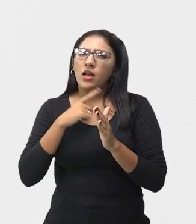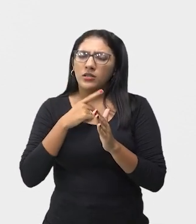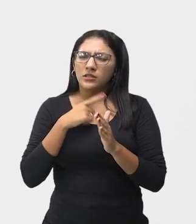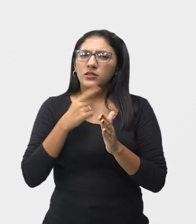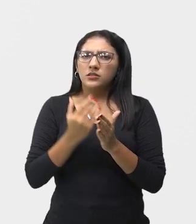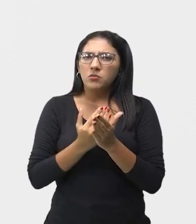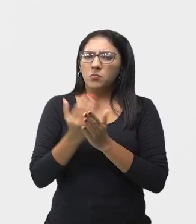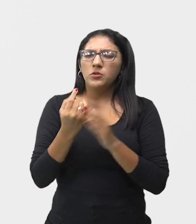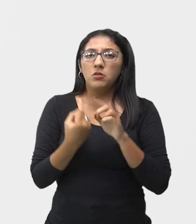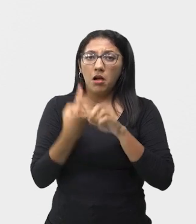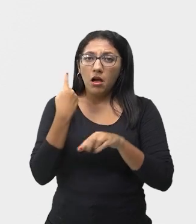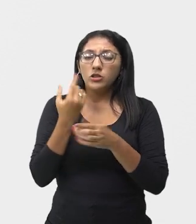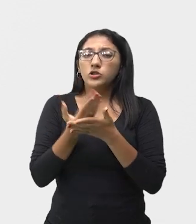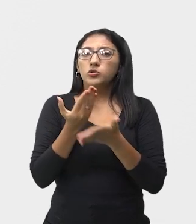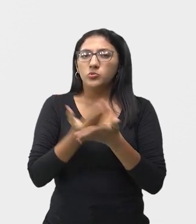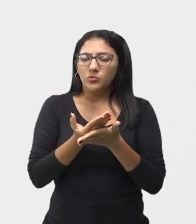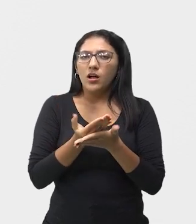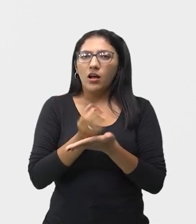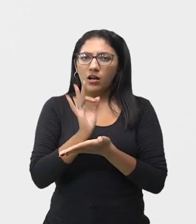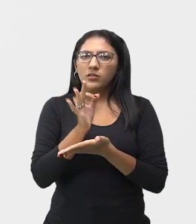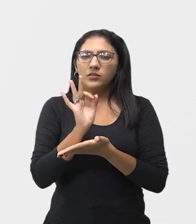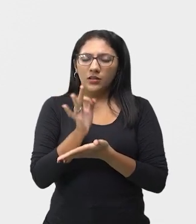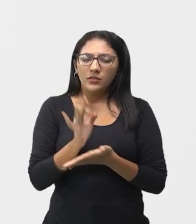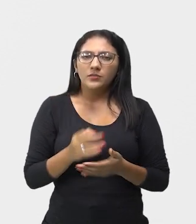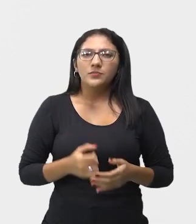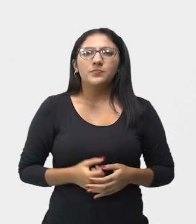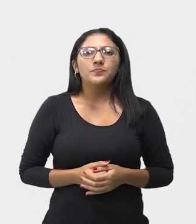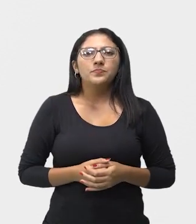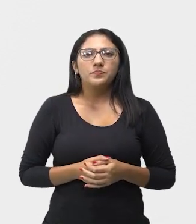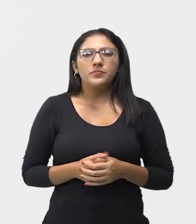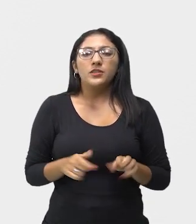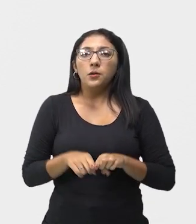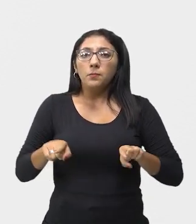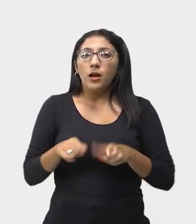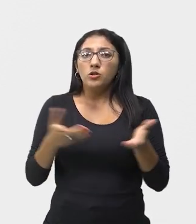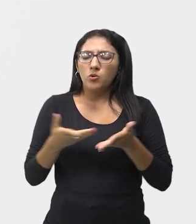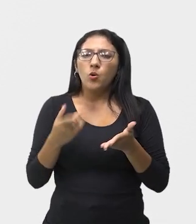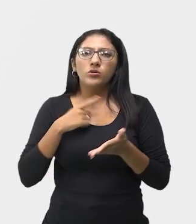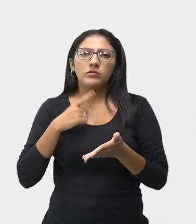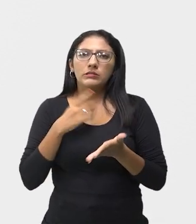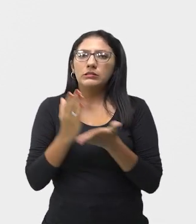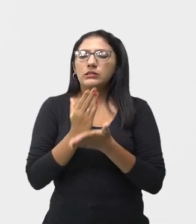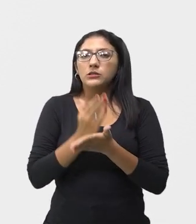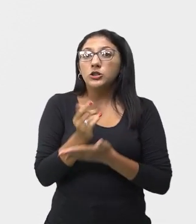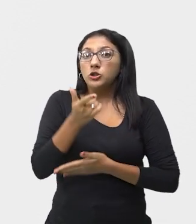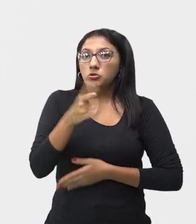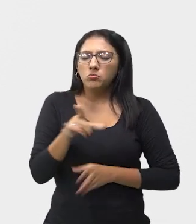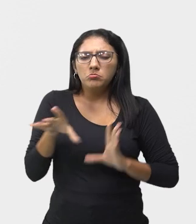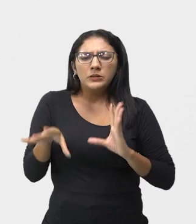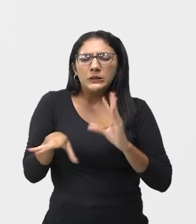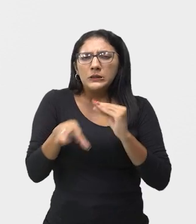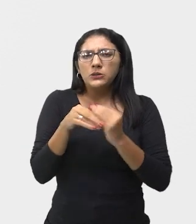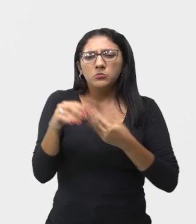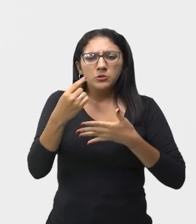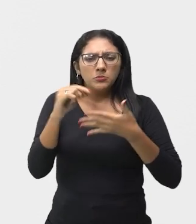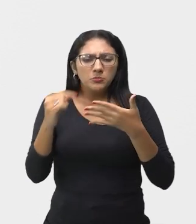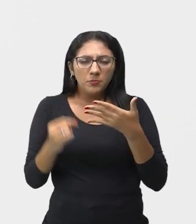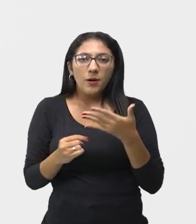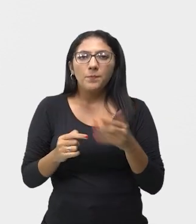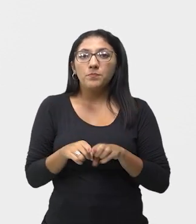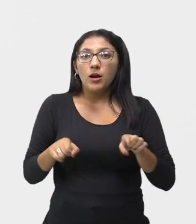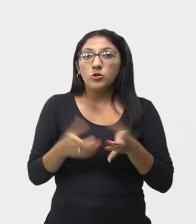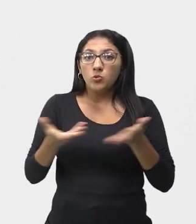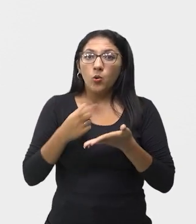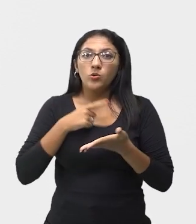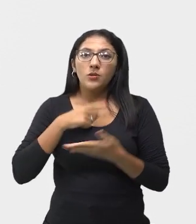pouco nas outras aulas, certo? Outras aulas passadas. Mas a gente vai ainda fazer um resuminho de cada um e vai falar muito